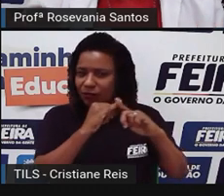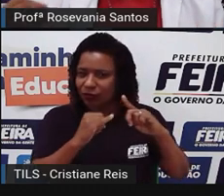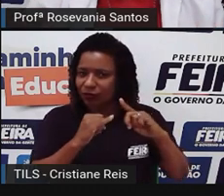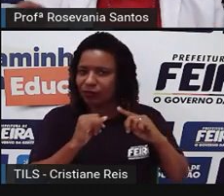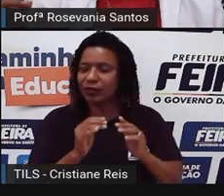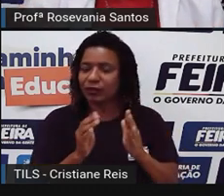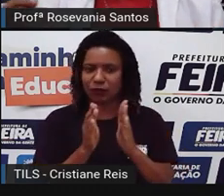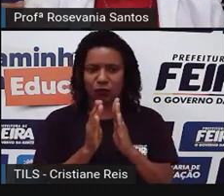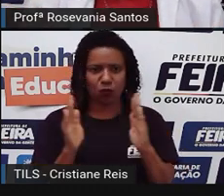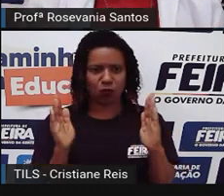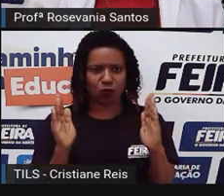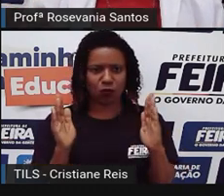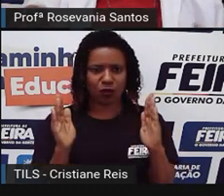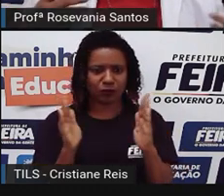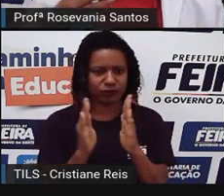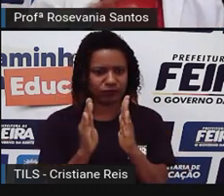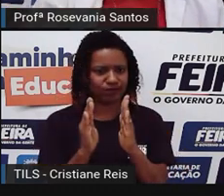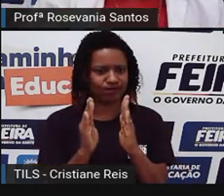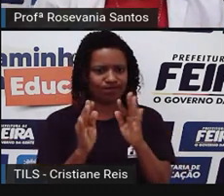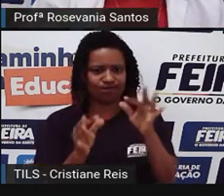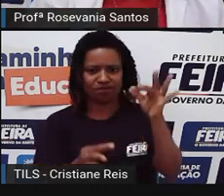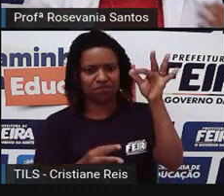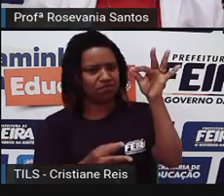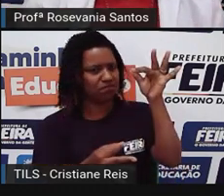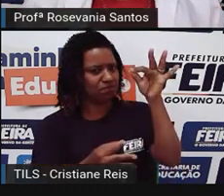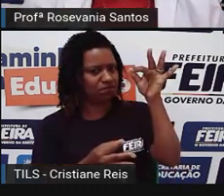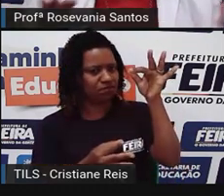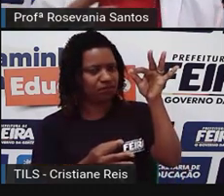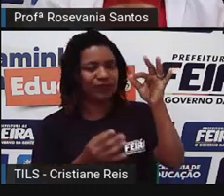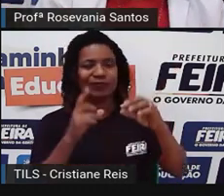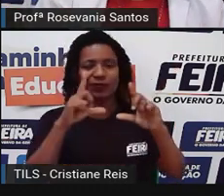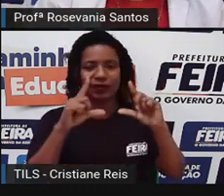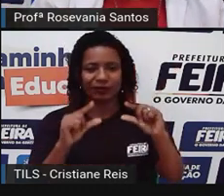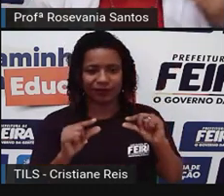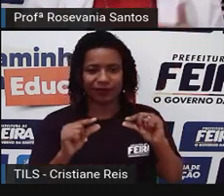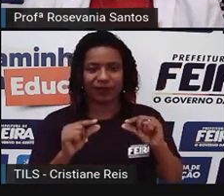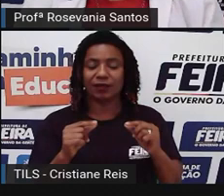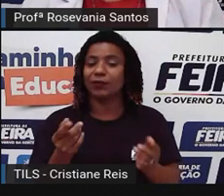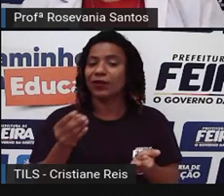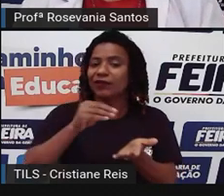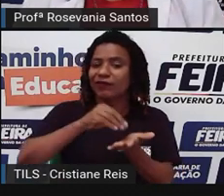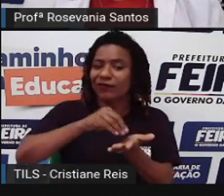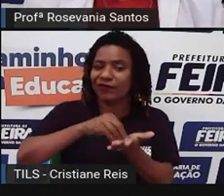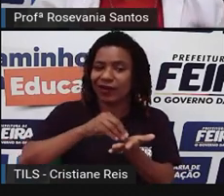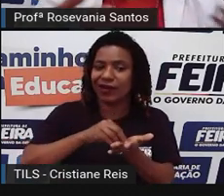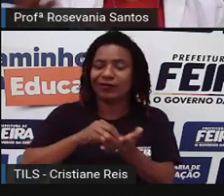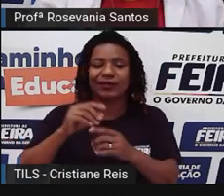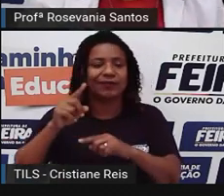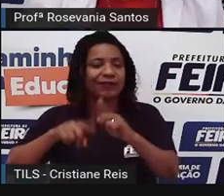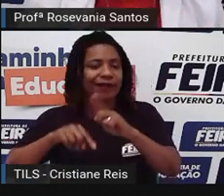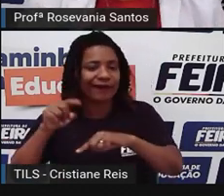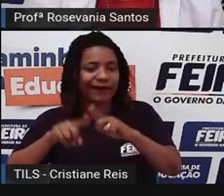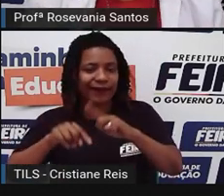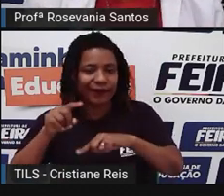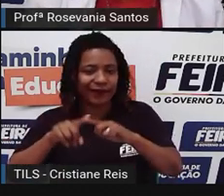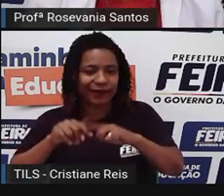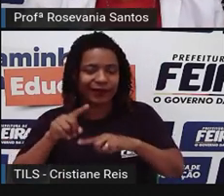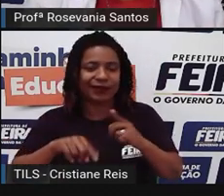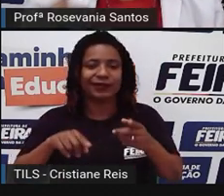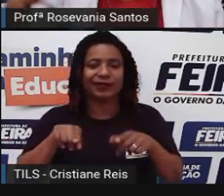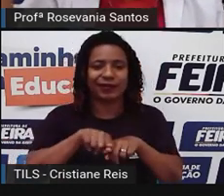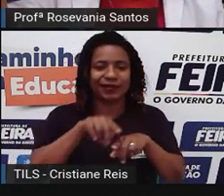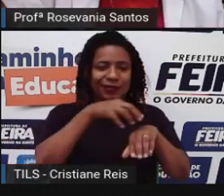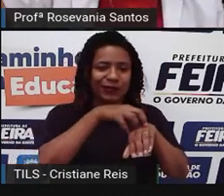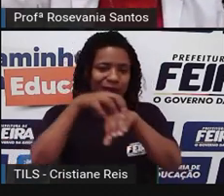mercadorias, nem tanto pela própria fabricação e sim, às vezes, pela matéria-prima, às vezes, pelo transporte, principalmente esse momento agora, né? De